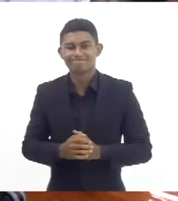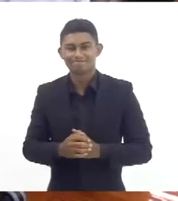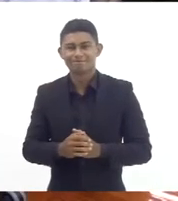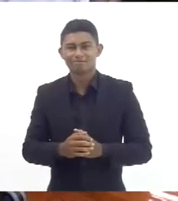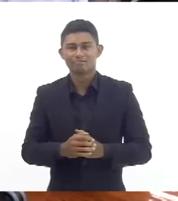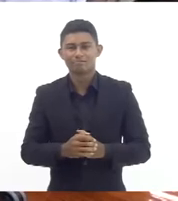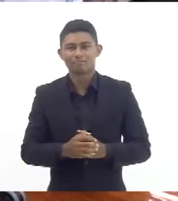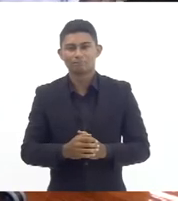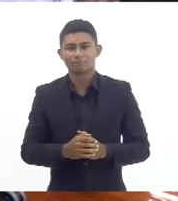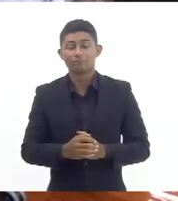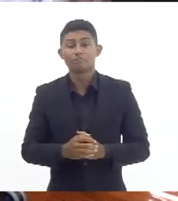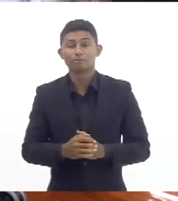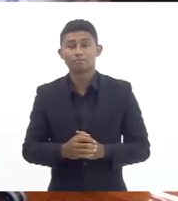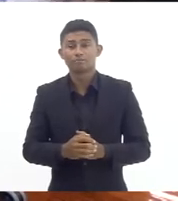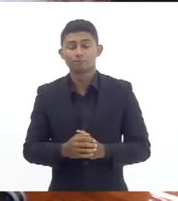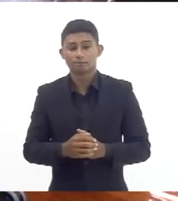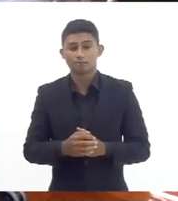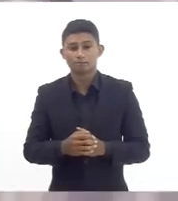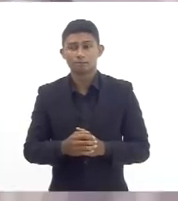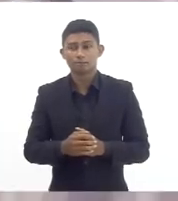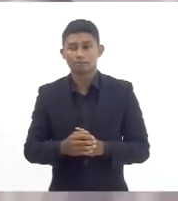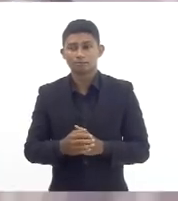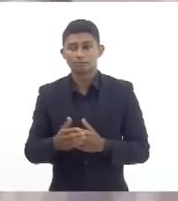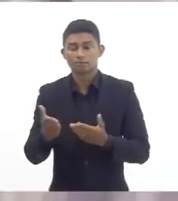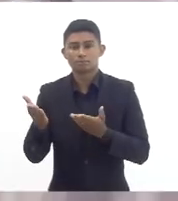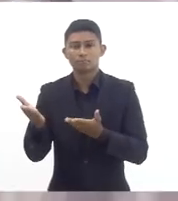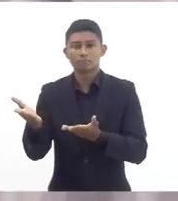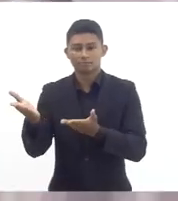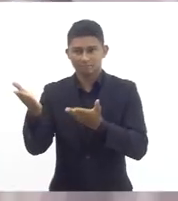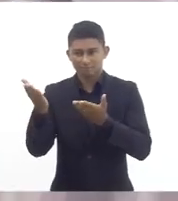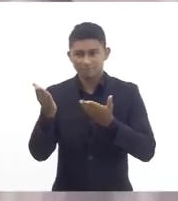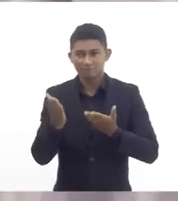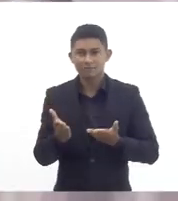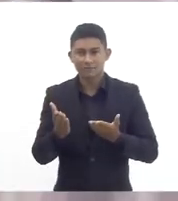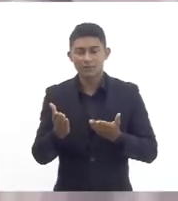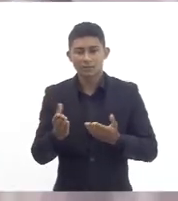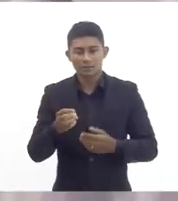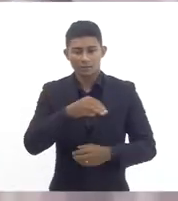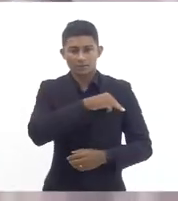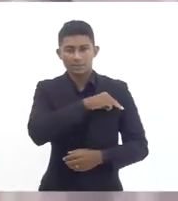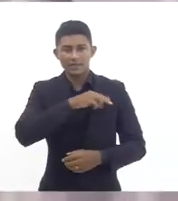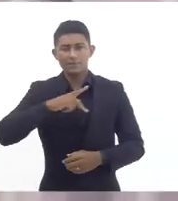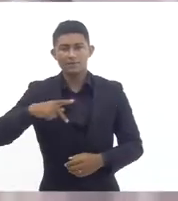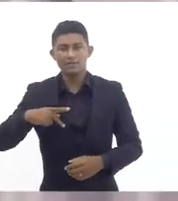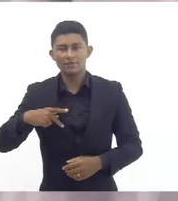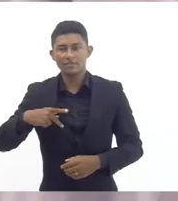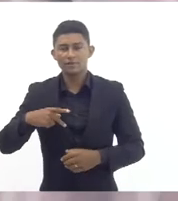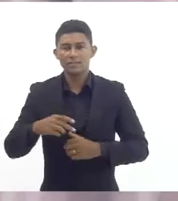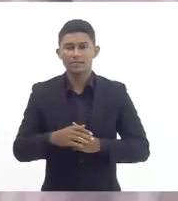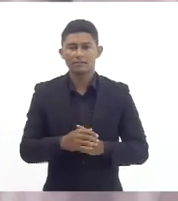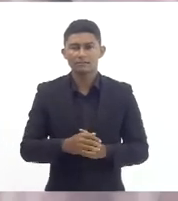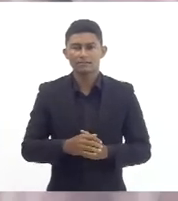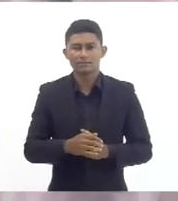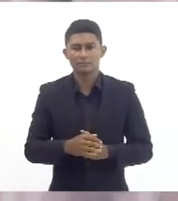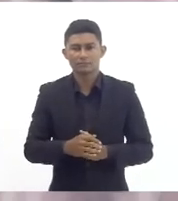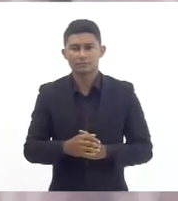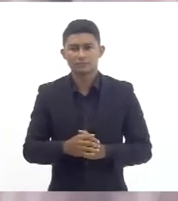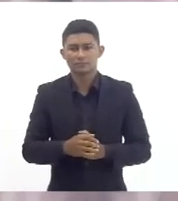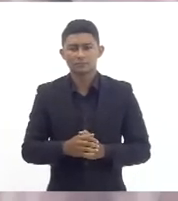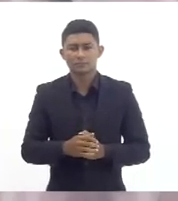bom antes então de chamar agora a defensoria pública e o ministério público essas falas de estudantes de